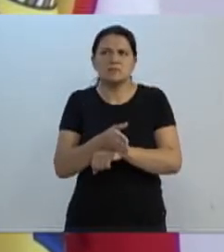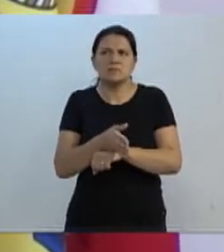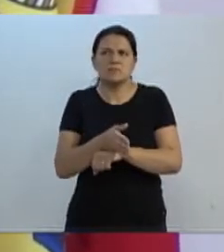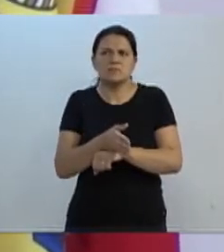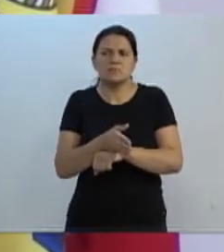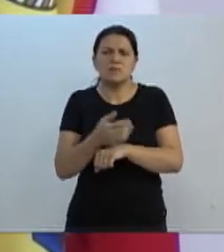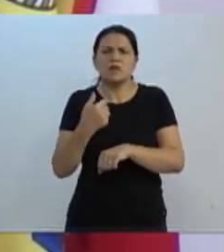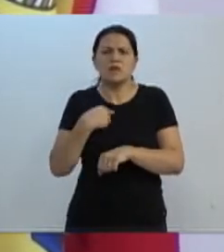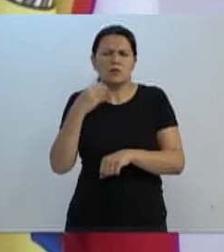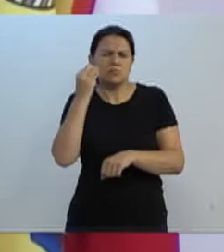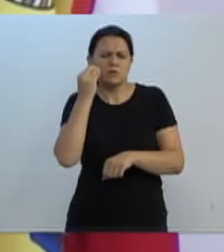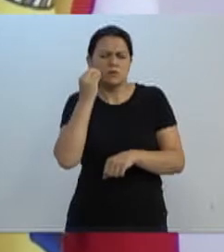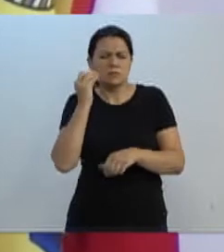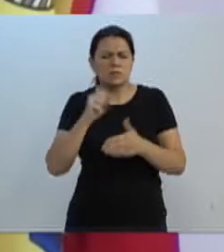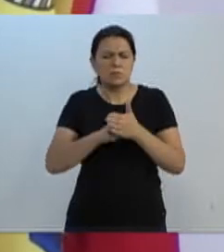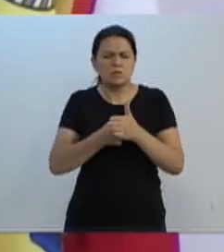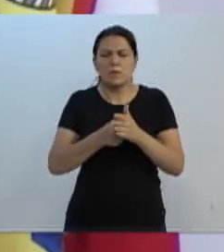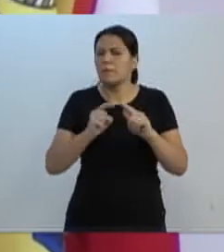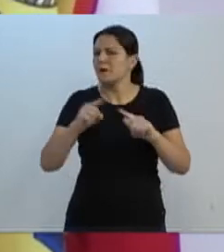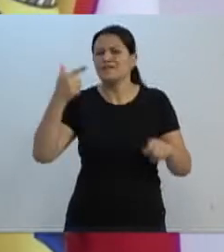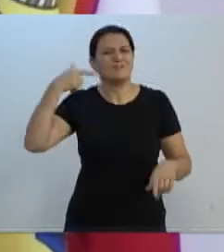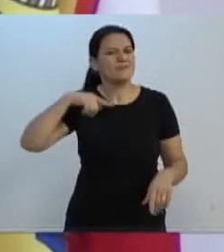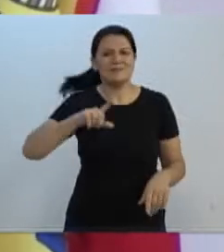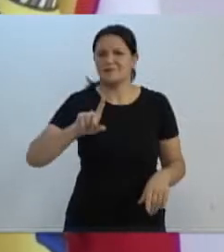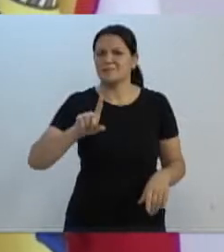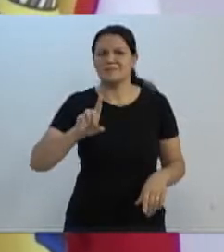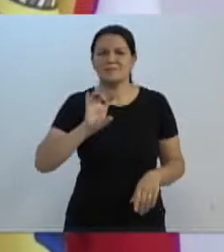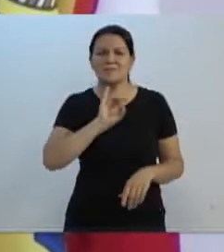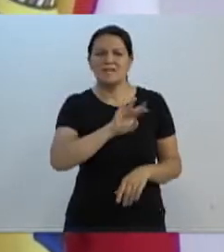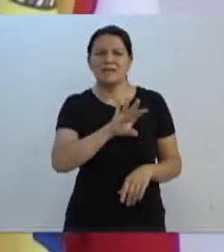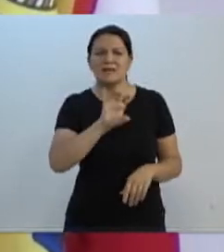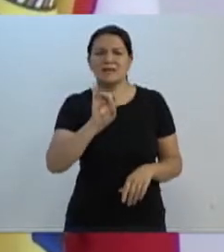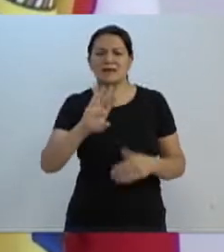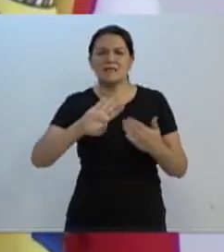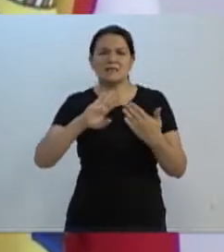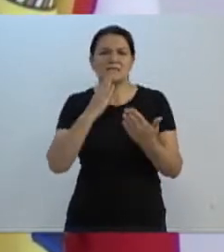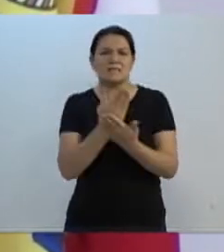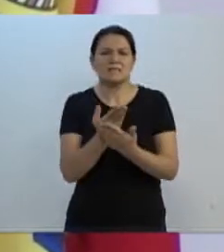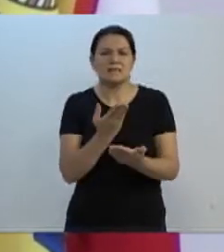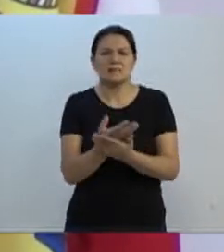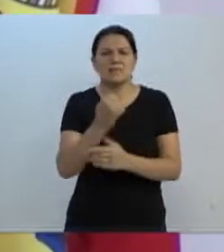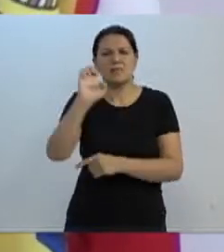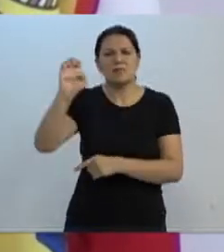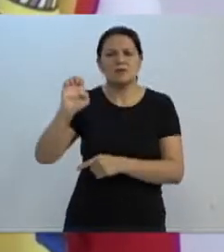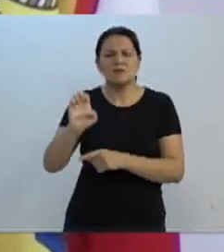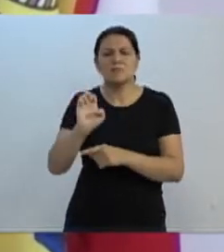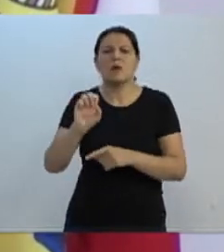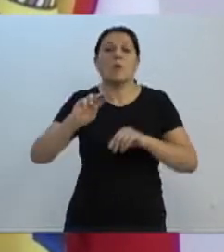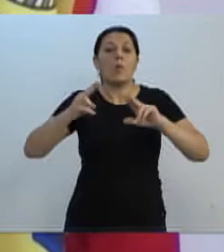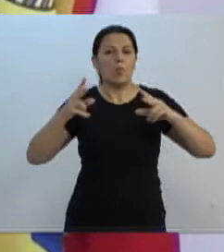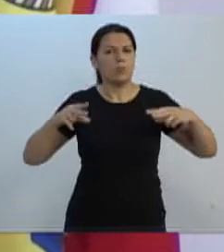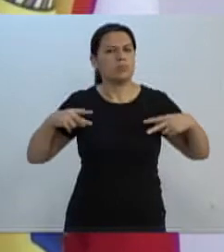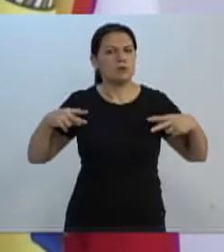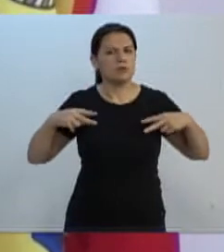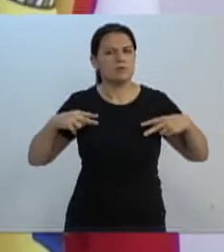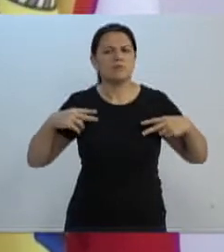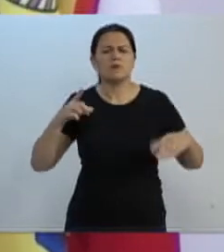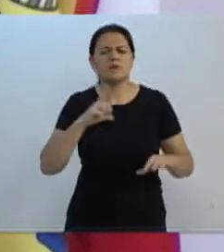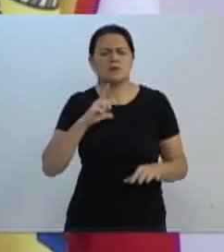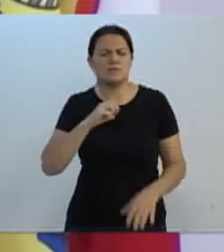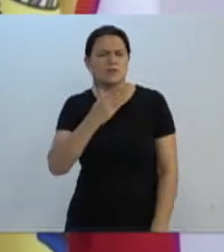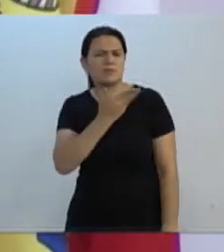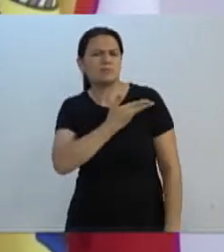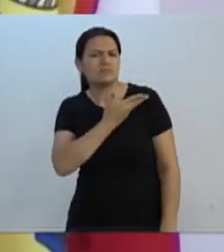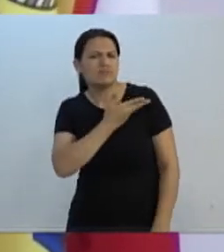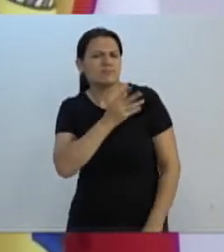fazer isso para me bloquear, mas não vão conseguir. Cada escola desse município, seja estadual, seja particular, seja municipal, eu tenho um amigo meu que é